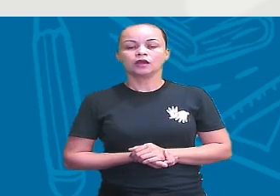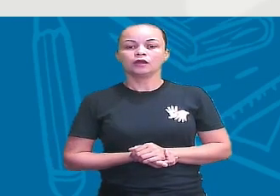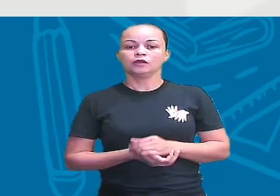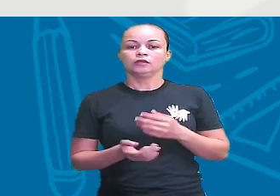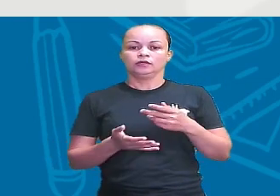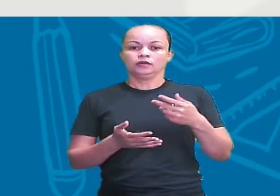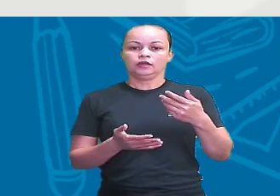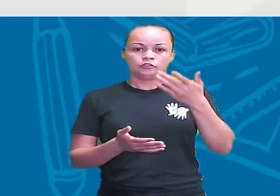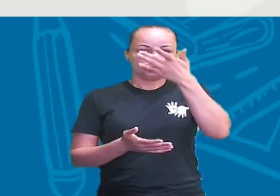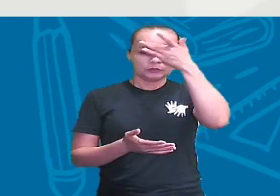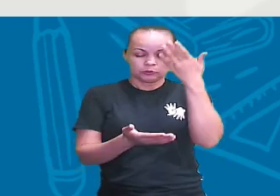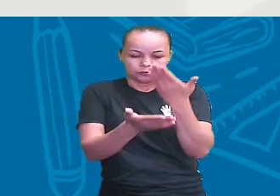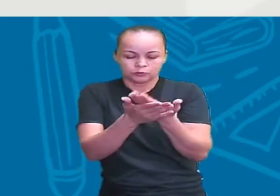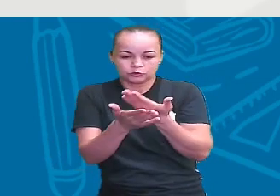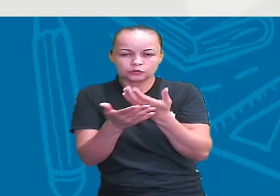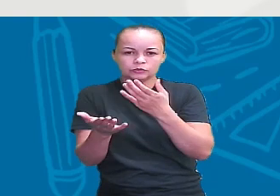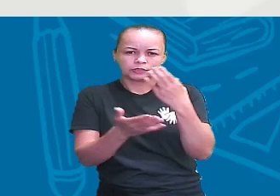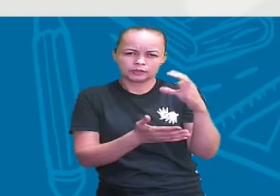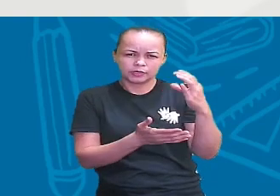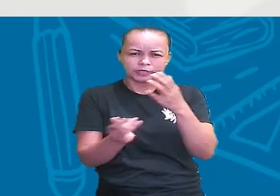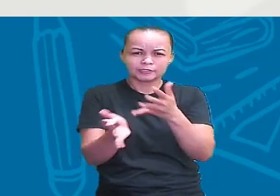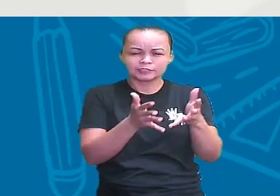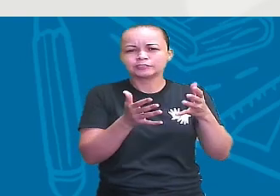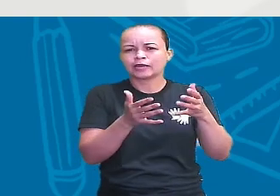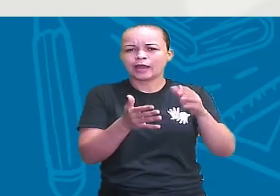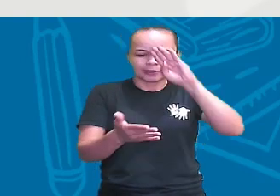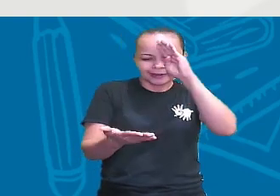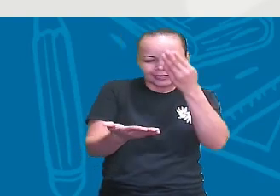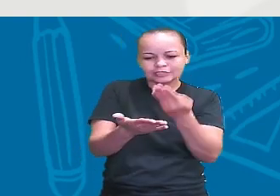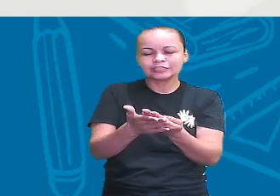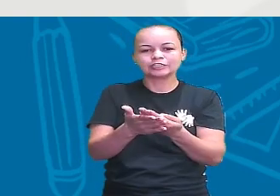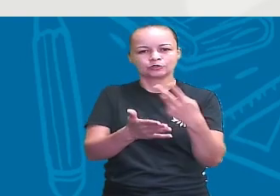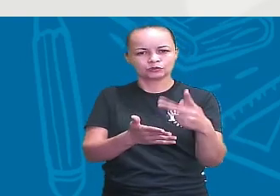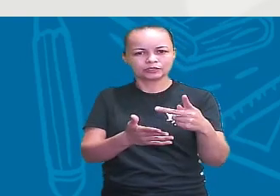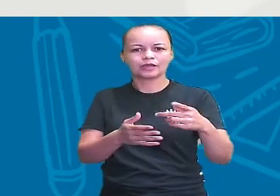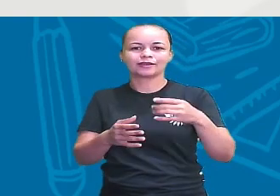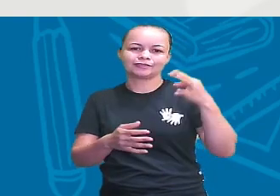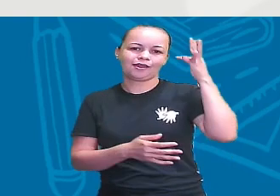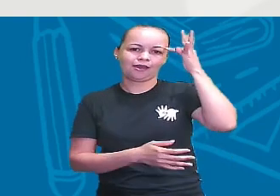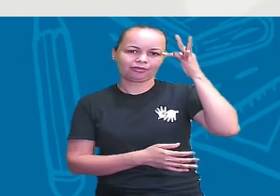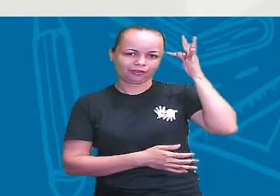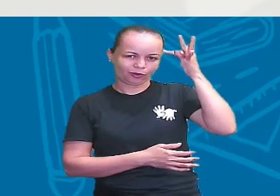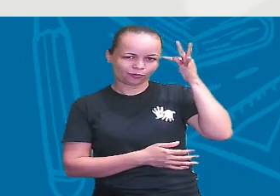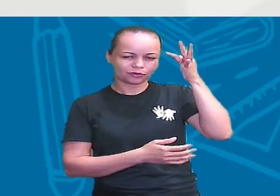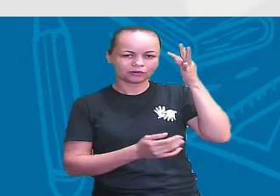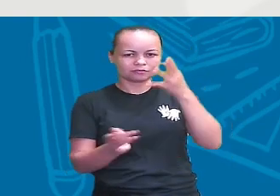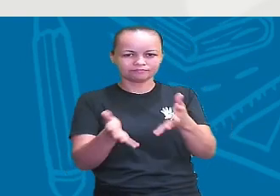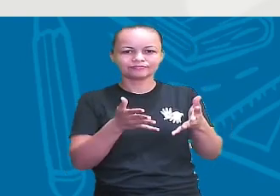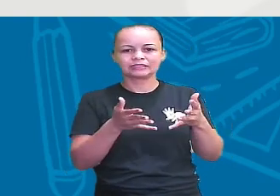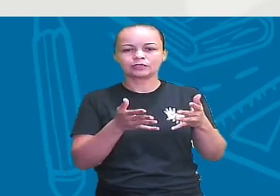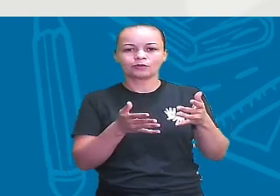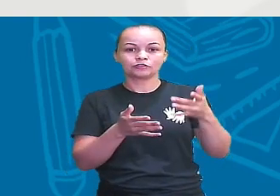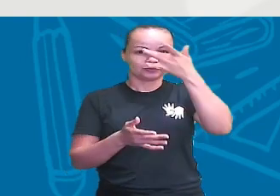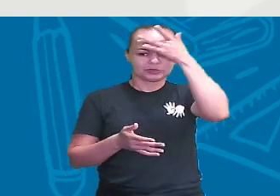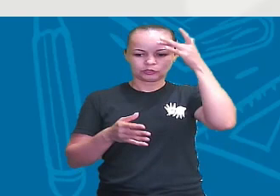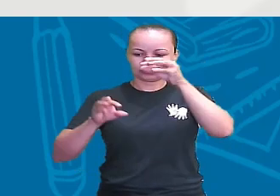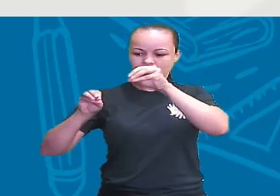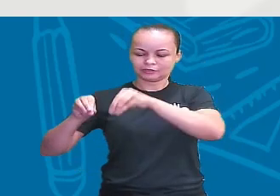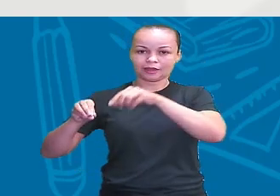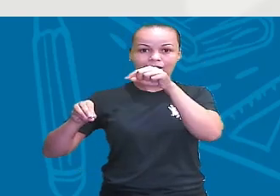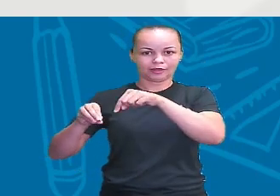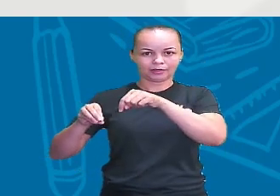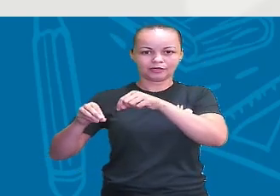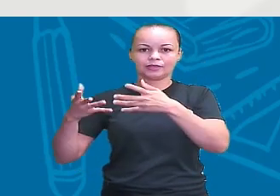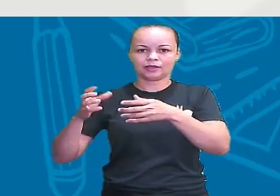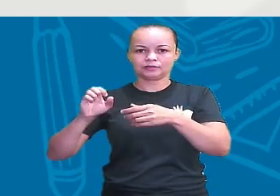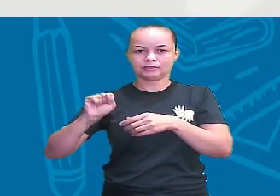cientistas, eles acreditam nessa teoria, né? Que esses primeiros migrantes, essas pessoas que saem dali, da